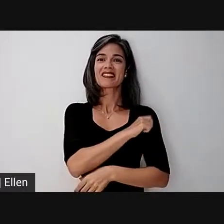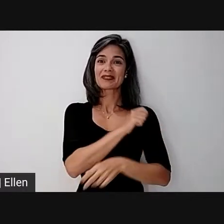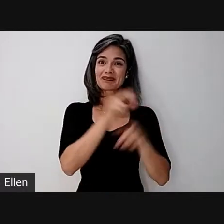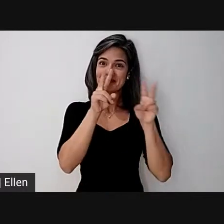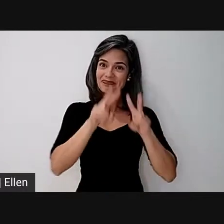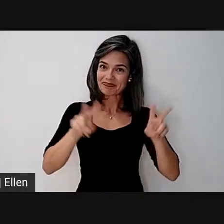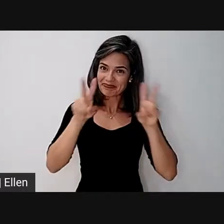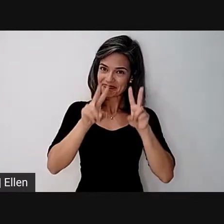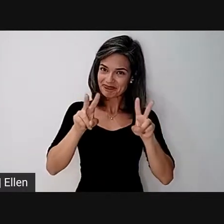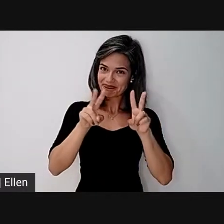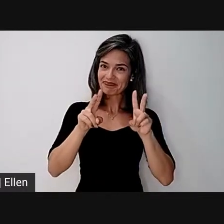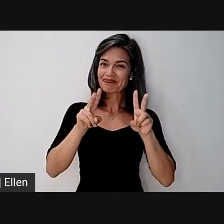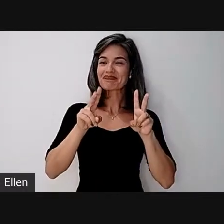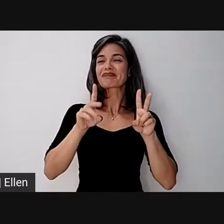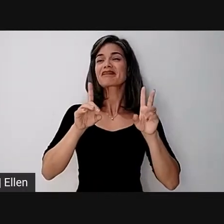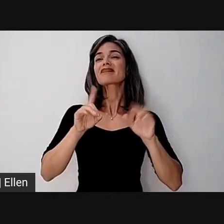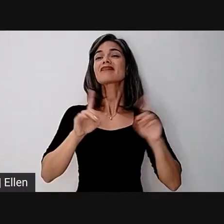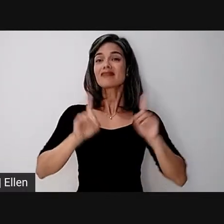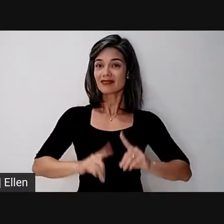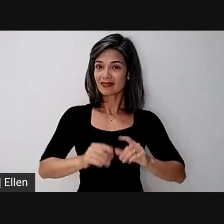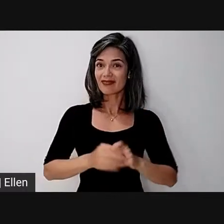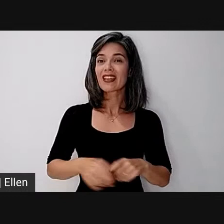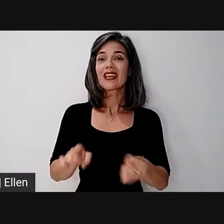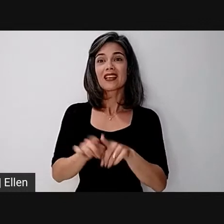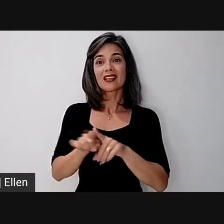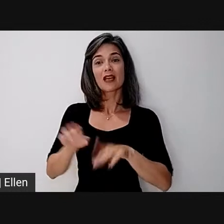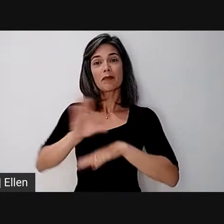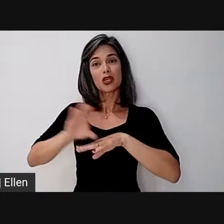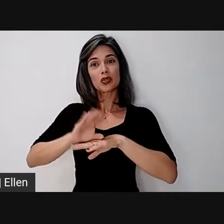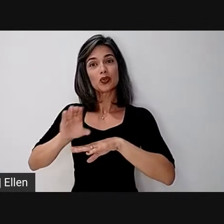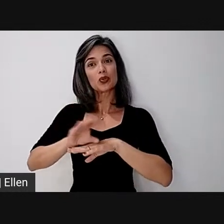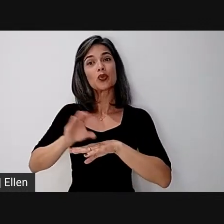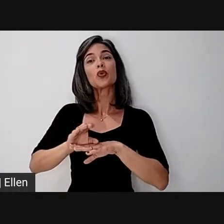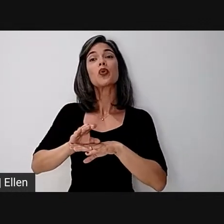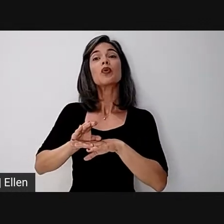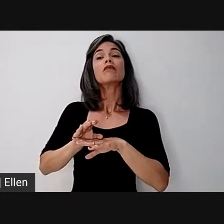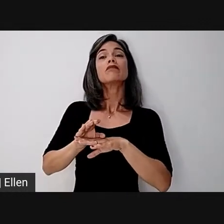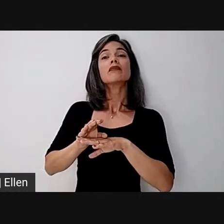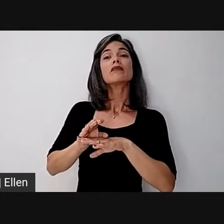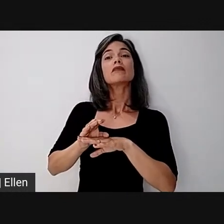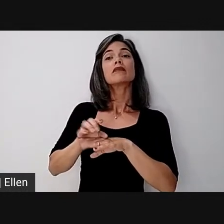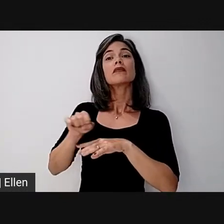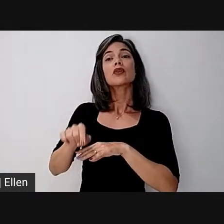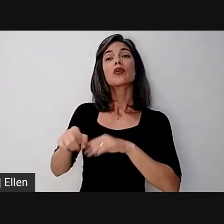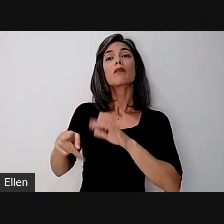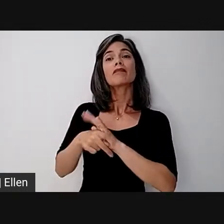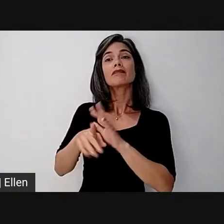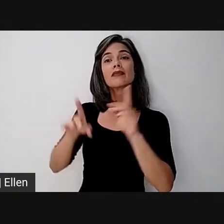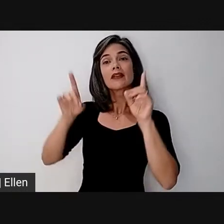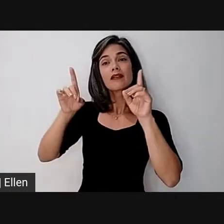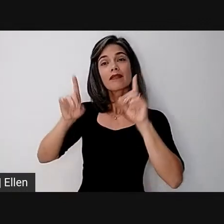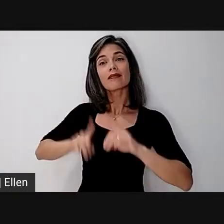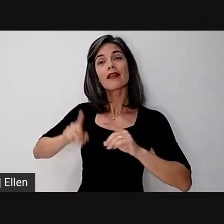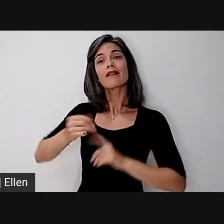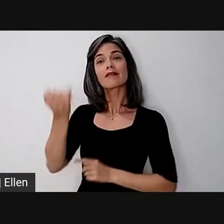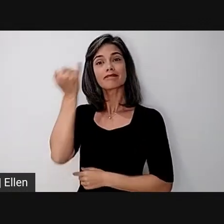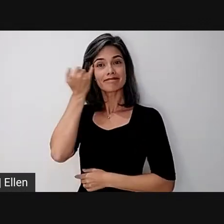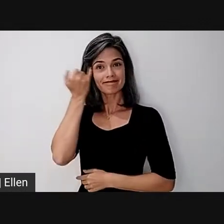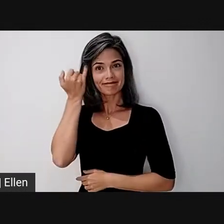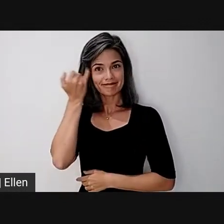e do curso de extensão em alfabetização e produção de materiais para estudantes com deficiência intelectual versão